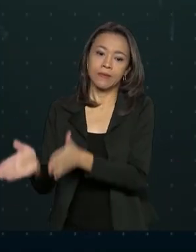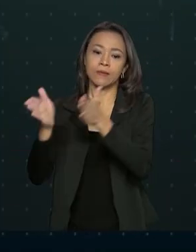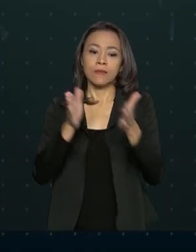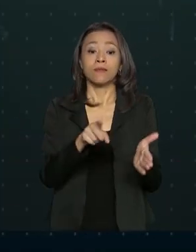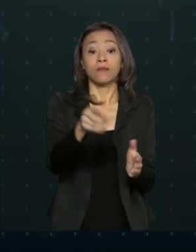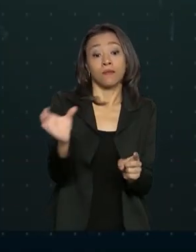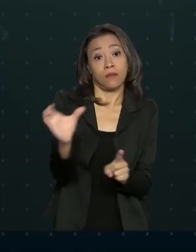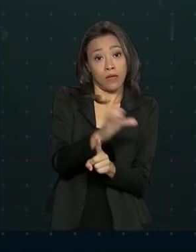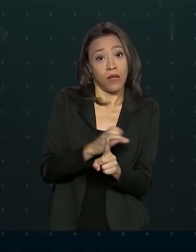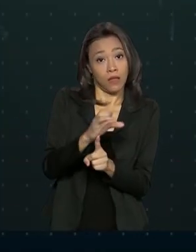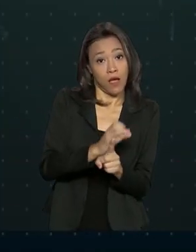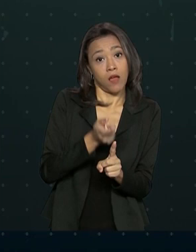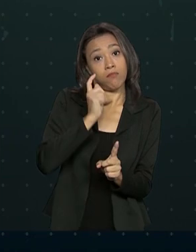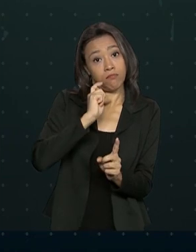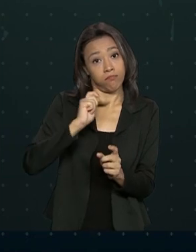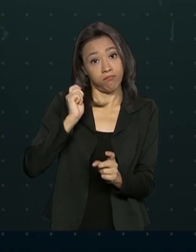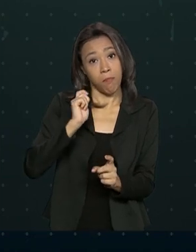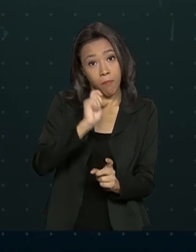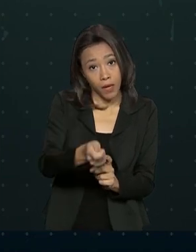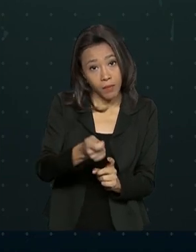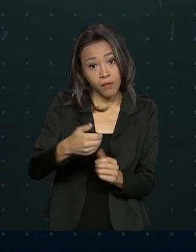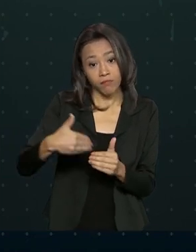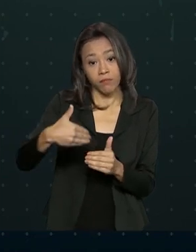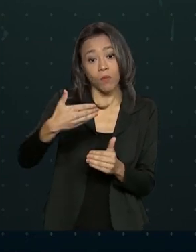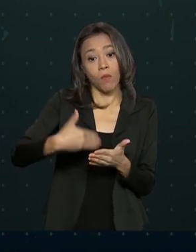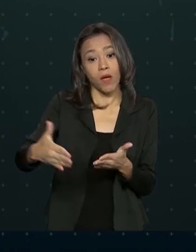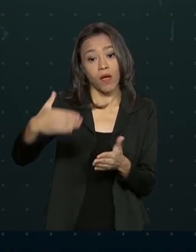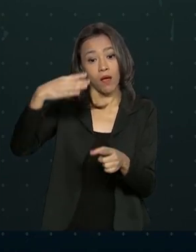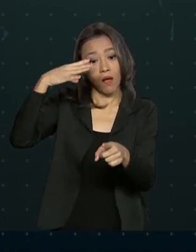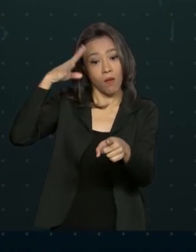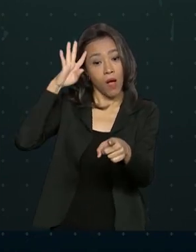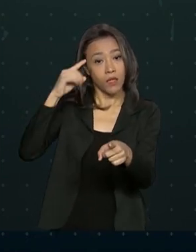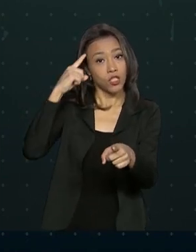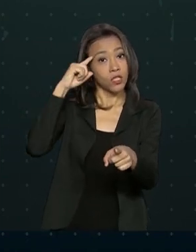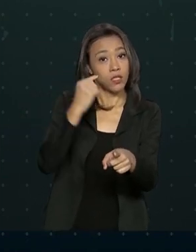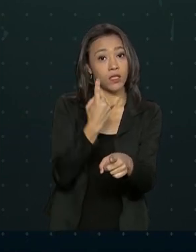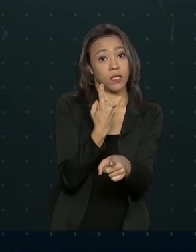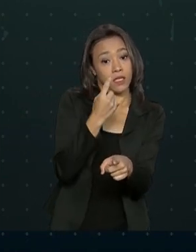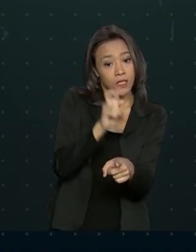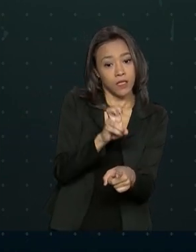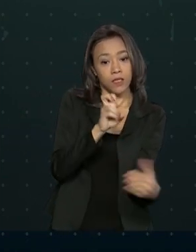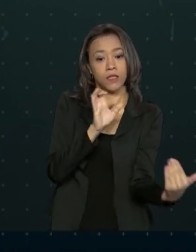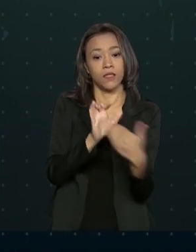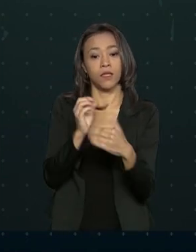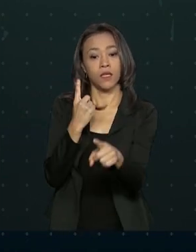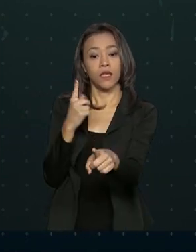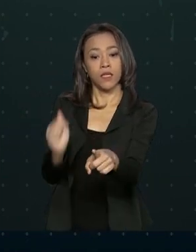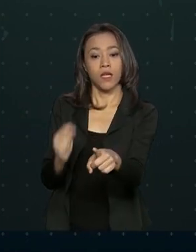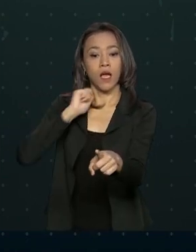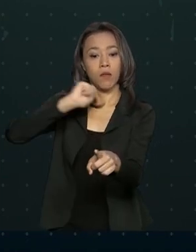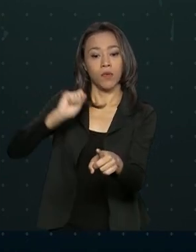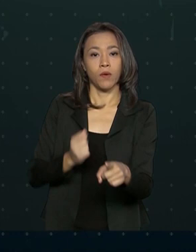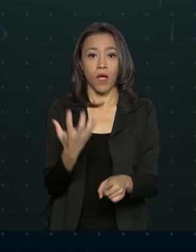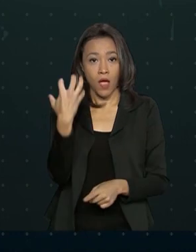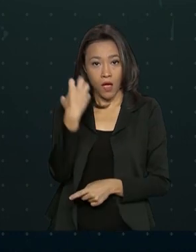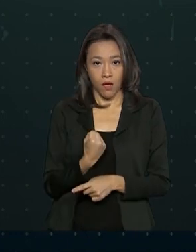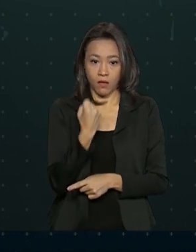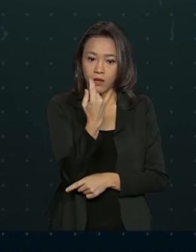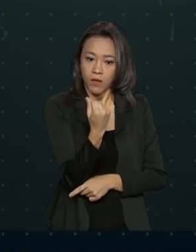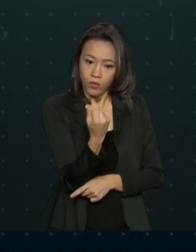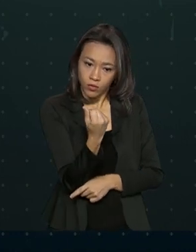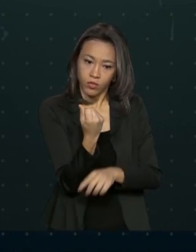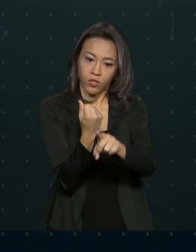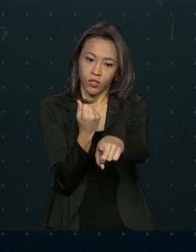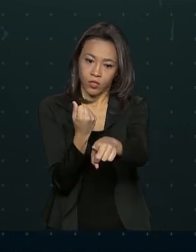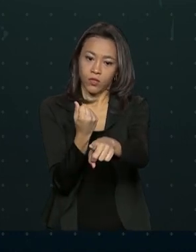pagamento continua a partir desta quarta-feira. De 15 a 17 de abril, recebem o dinheiro na conta digital